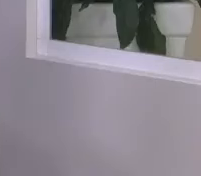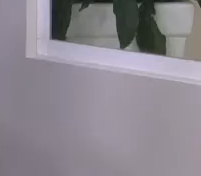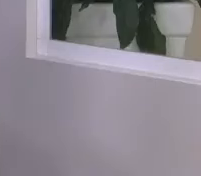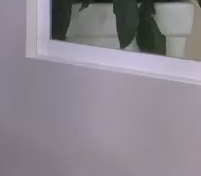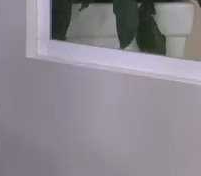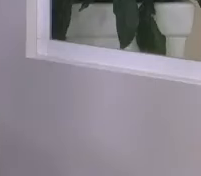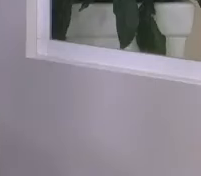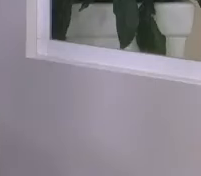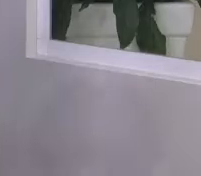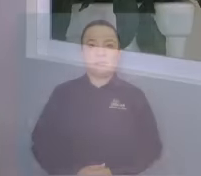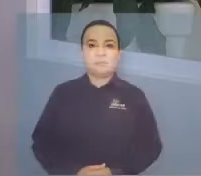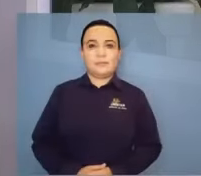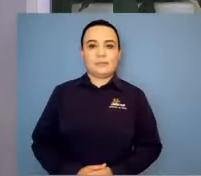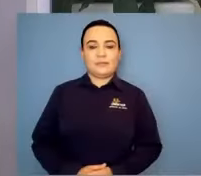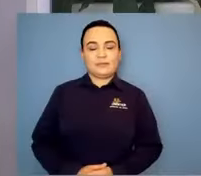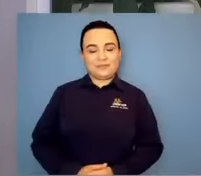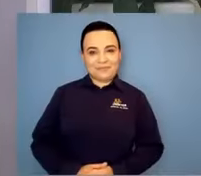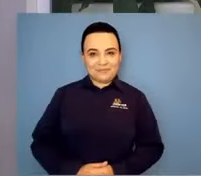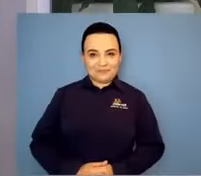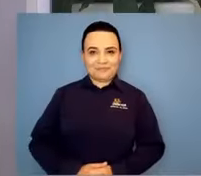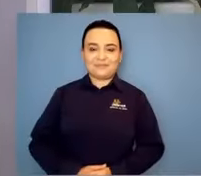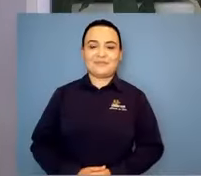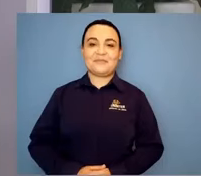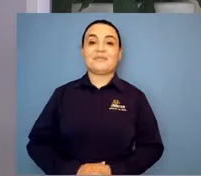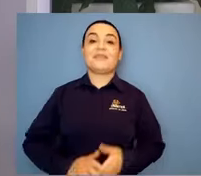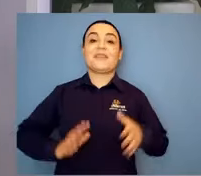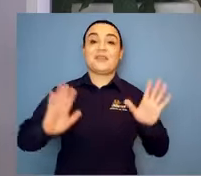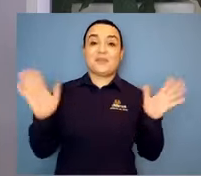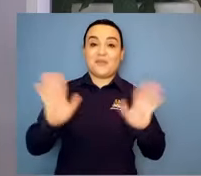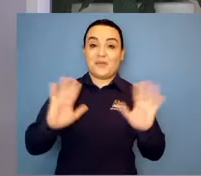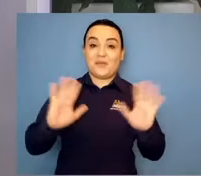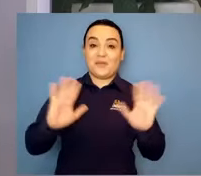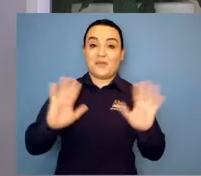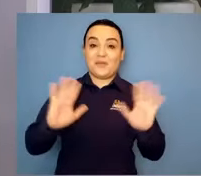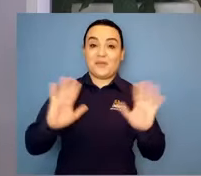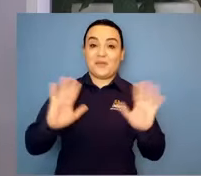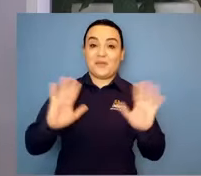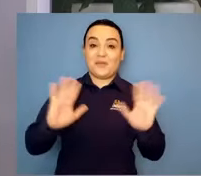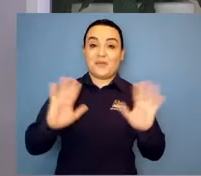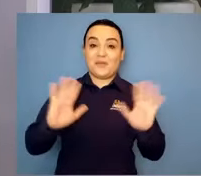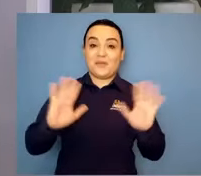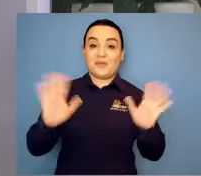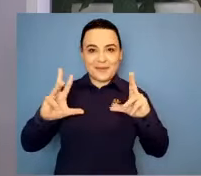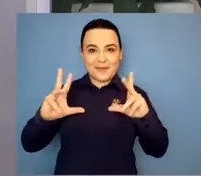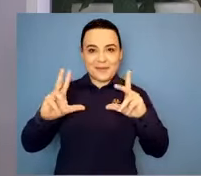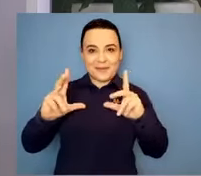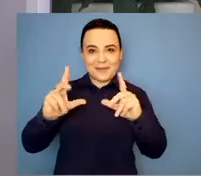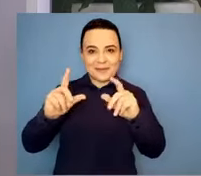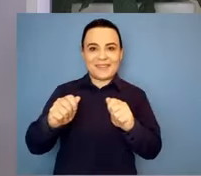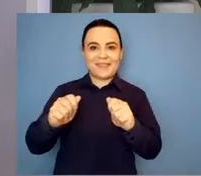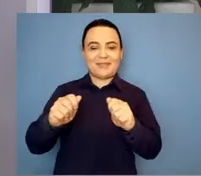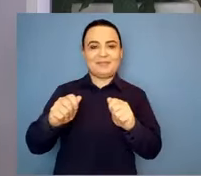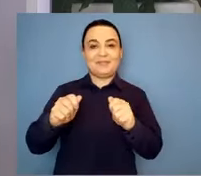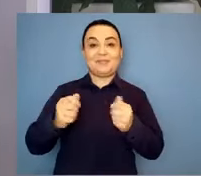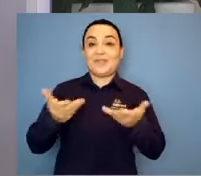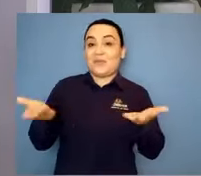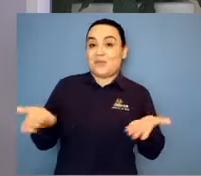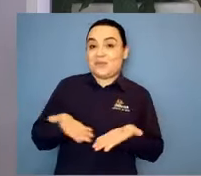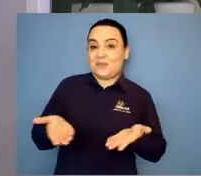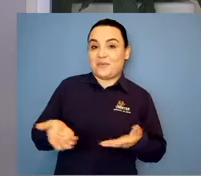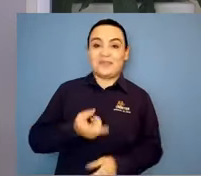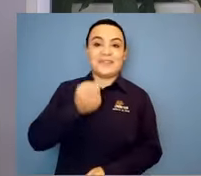Olá a todos e a todas. Estamos aqui nesta sexta-feira, dia